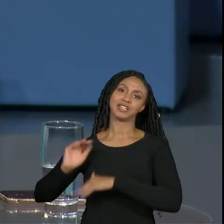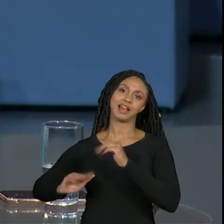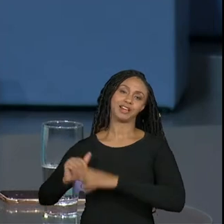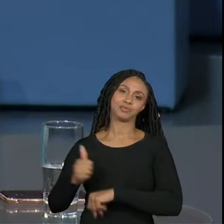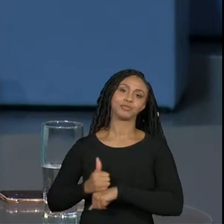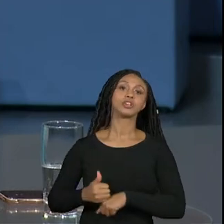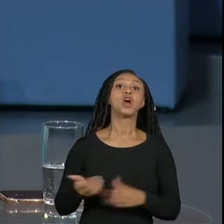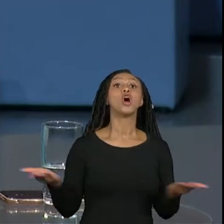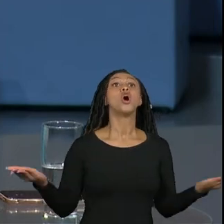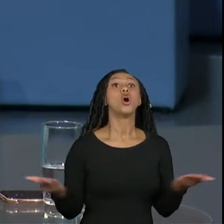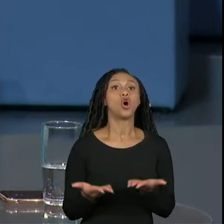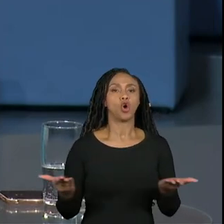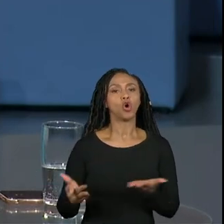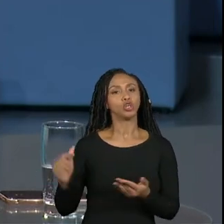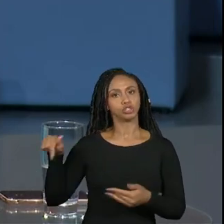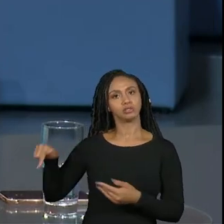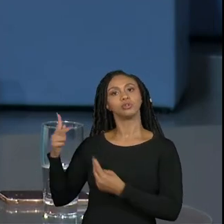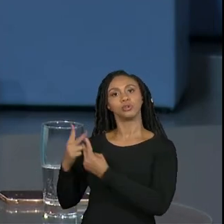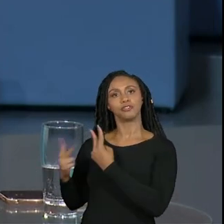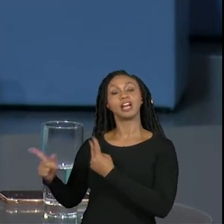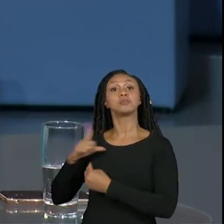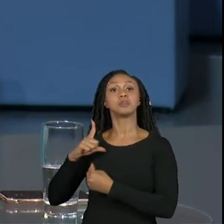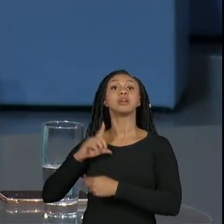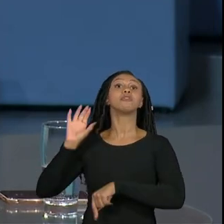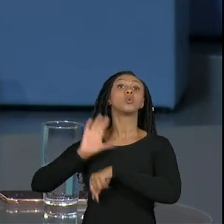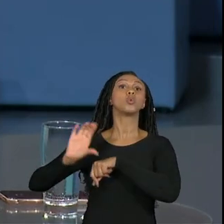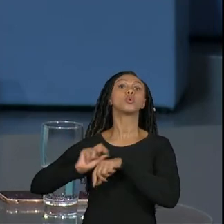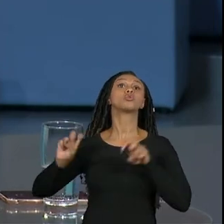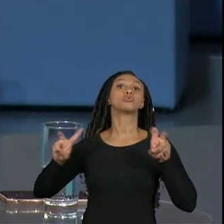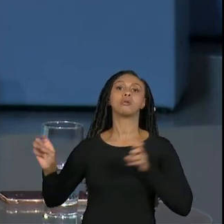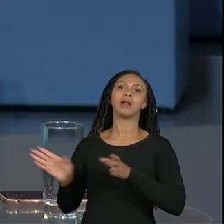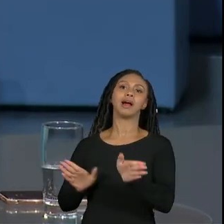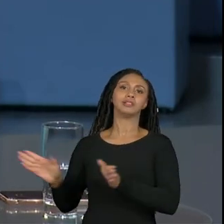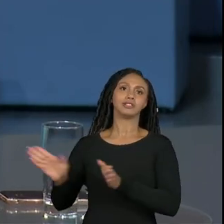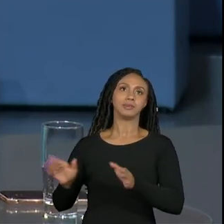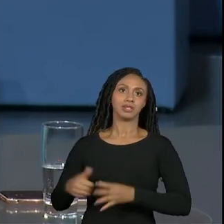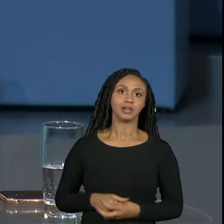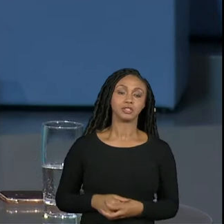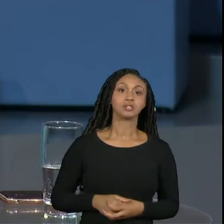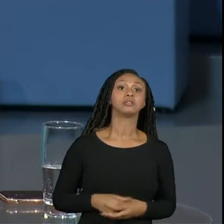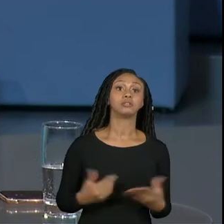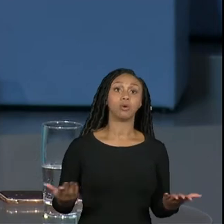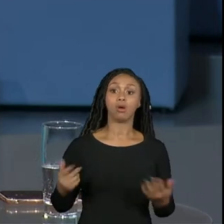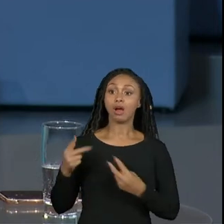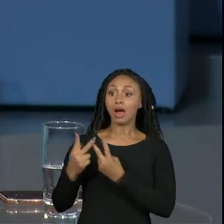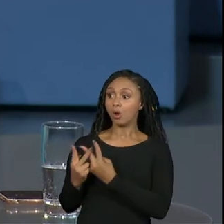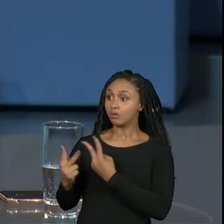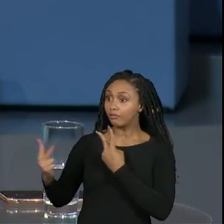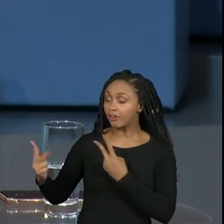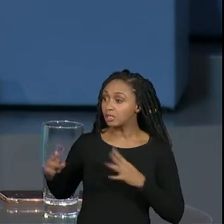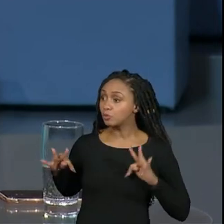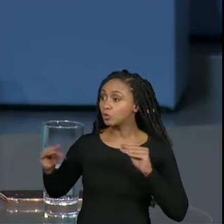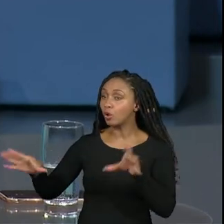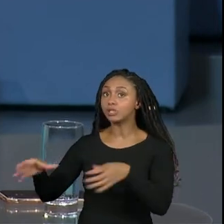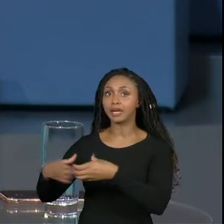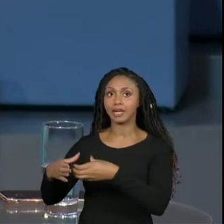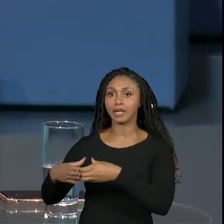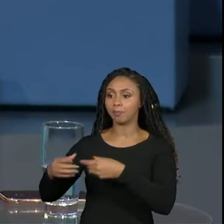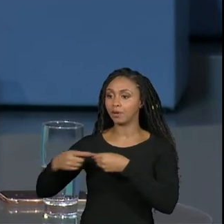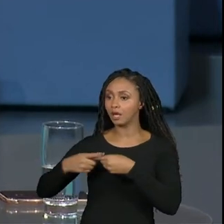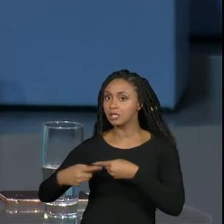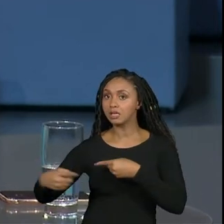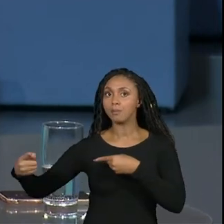fez um curso de capacitação em acessibilidade então a gente vai terminar a Univesp toda a equipe da Univesp até o fim da semana